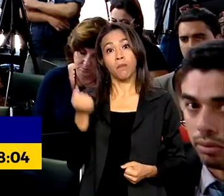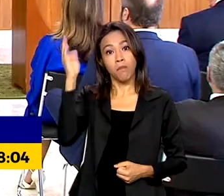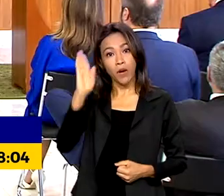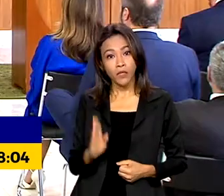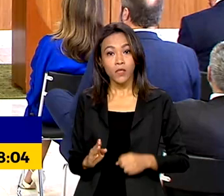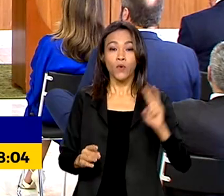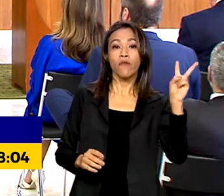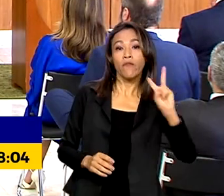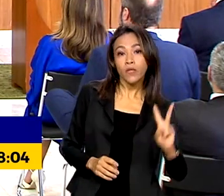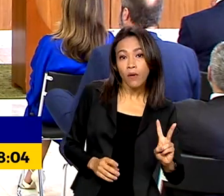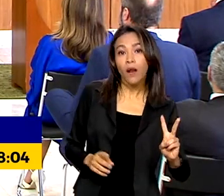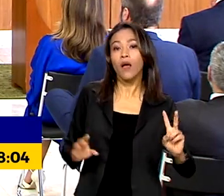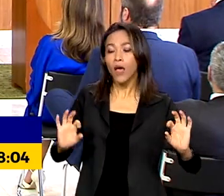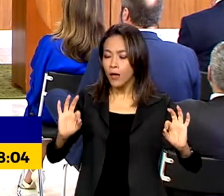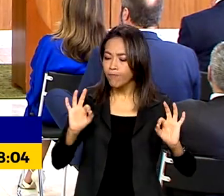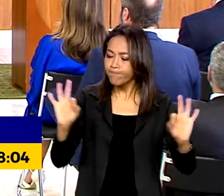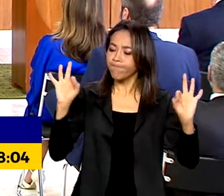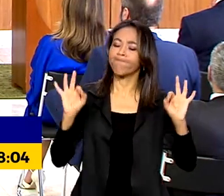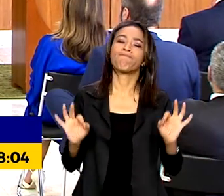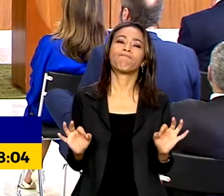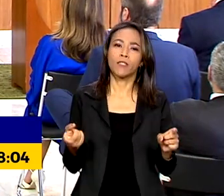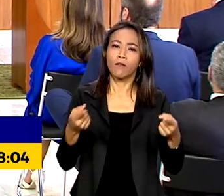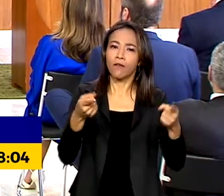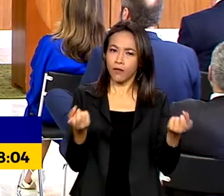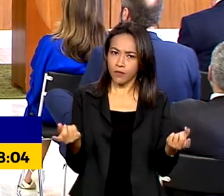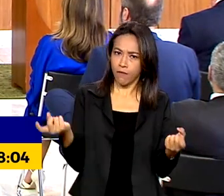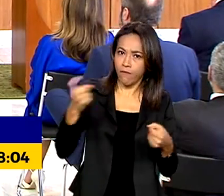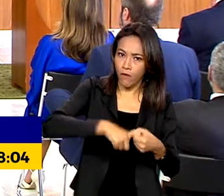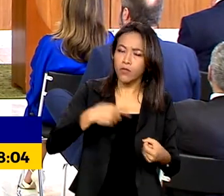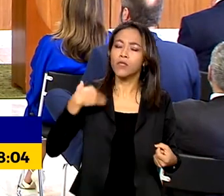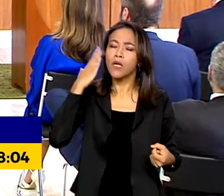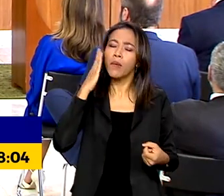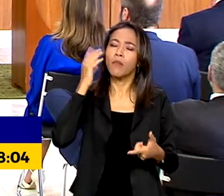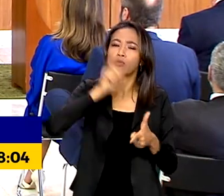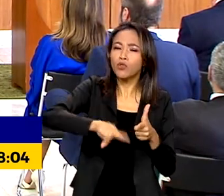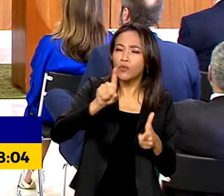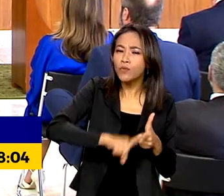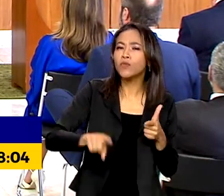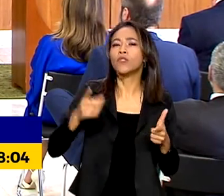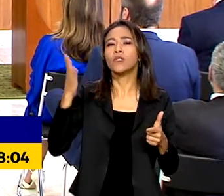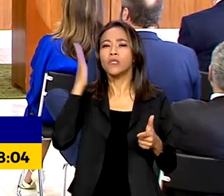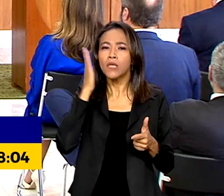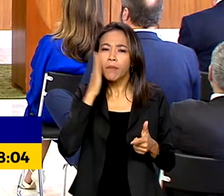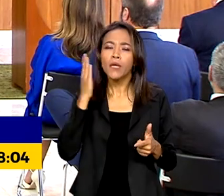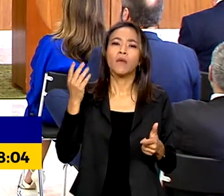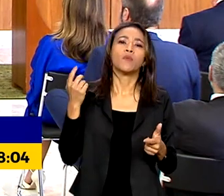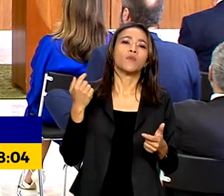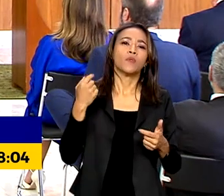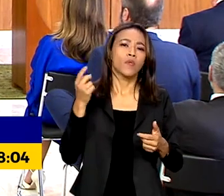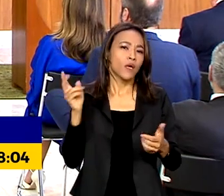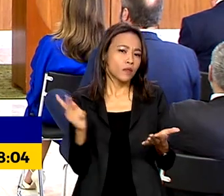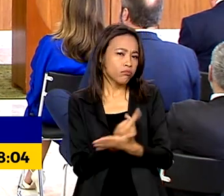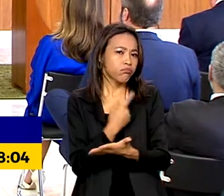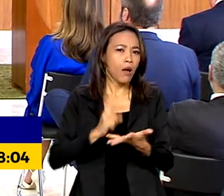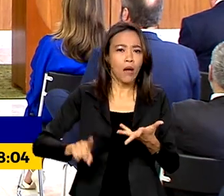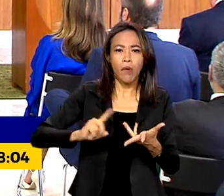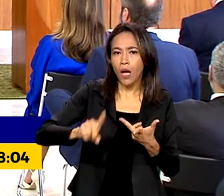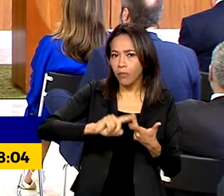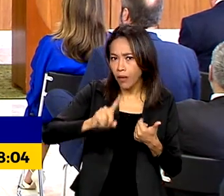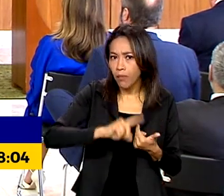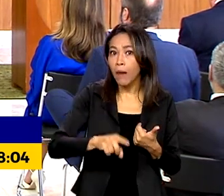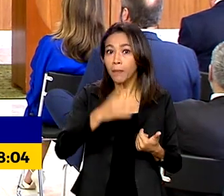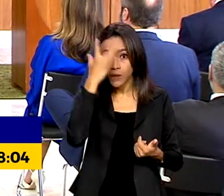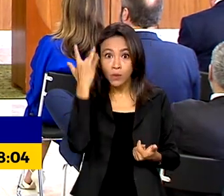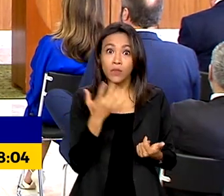Nós sabemos da dificuldade que nós temos, nós sabemos da quantidade de empresas que já estão na Venezuela e querem votar para a